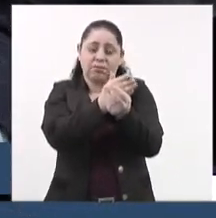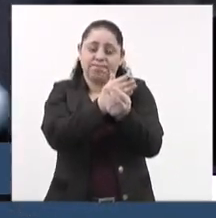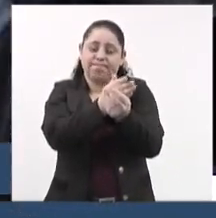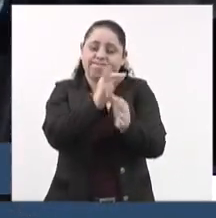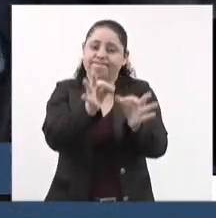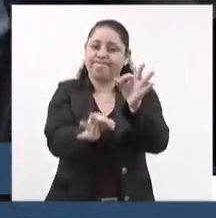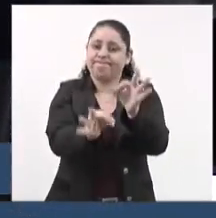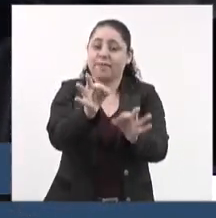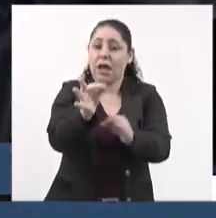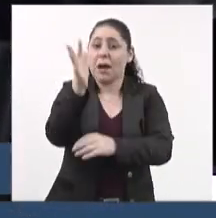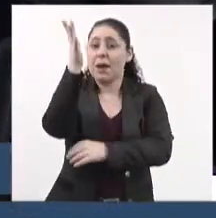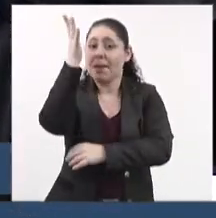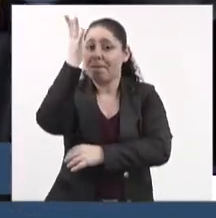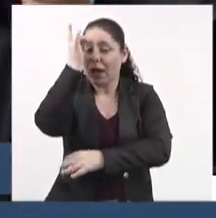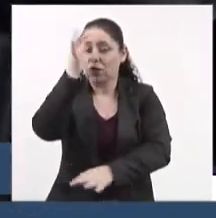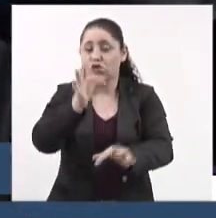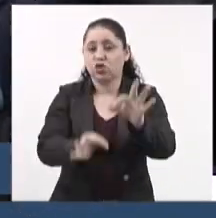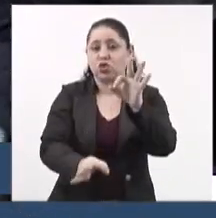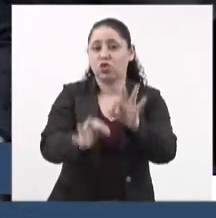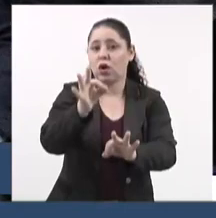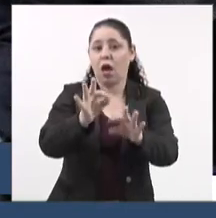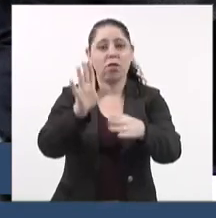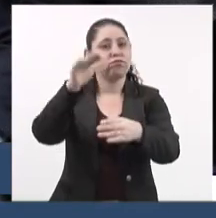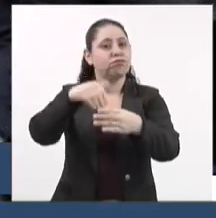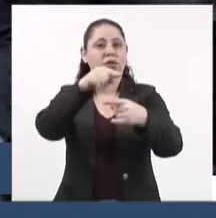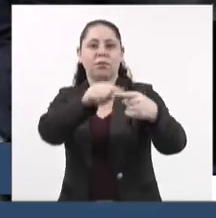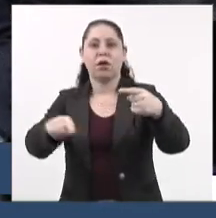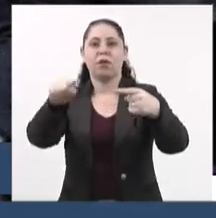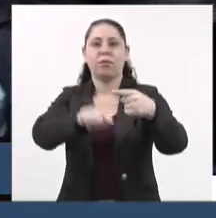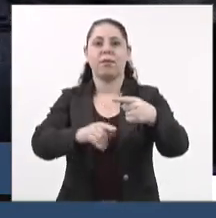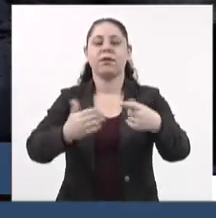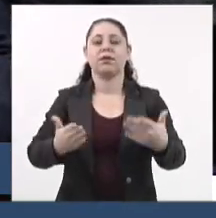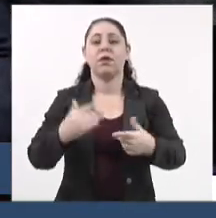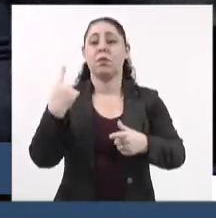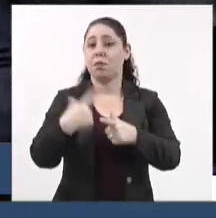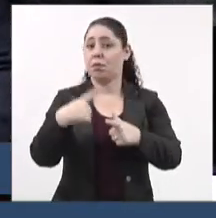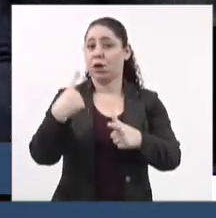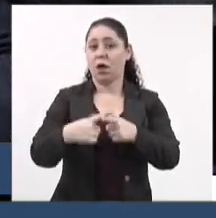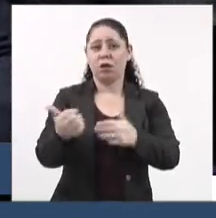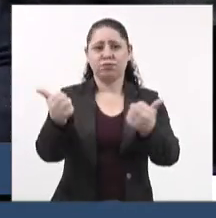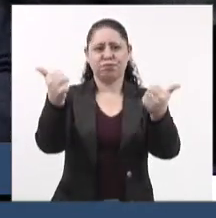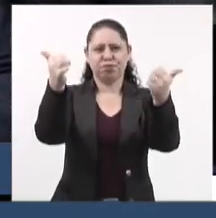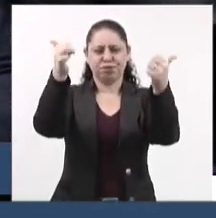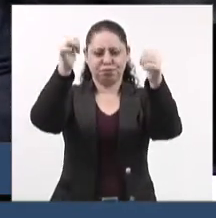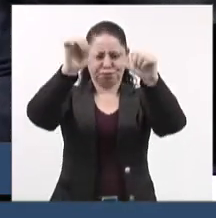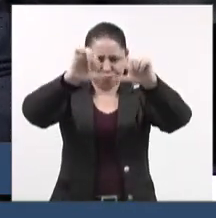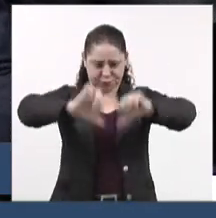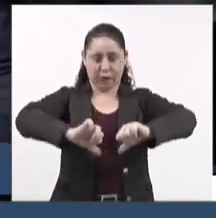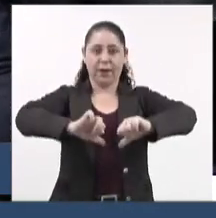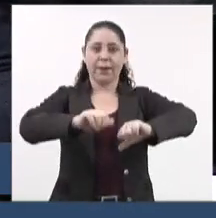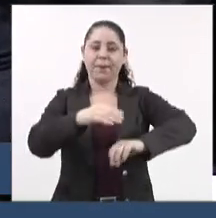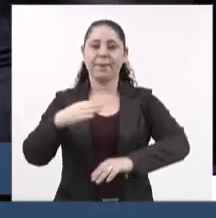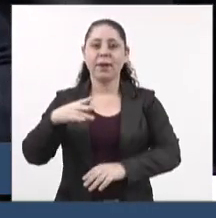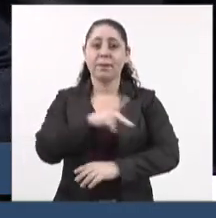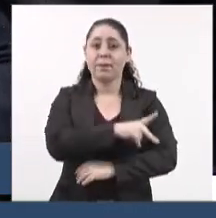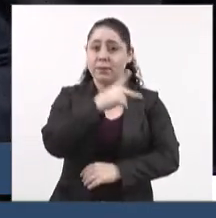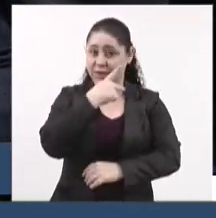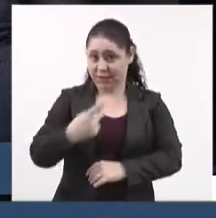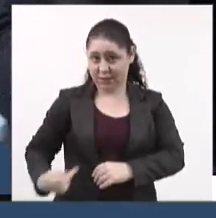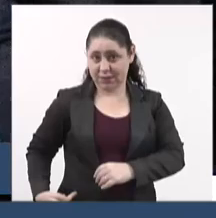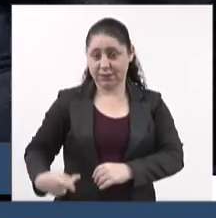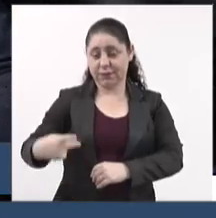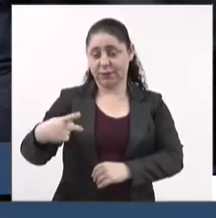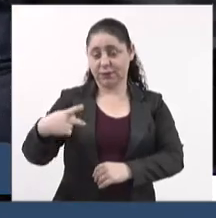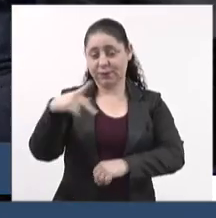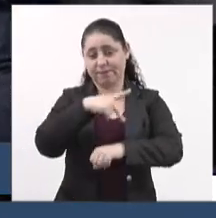e amanhã vai ser julgado, vai ficar inelegível. Porque foi o pior presidente da República que nós tivemos